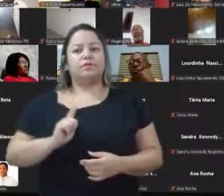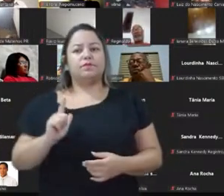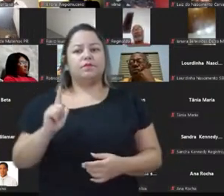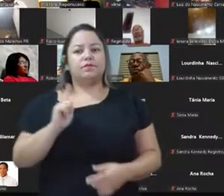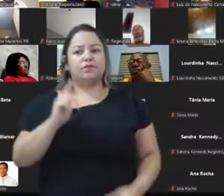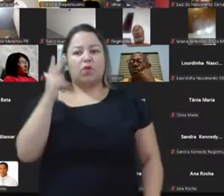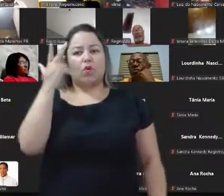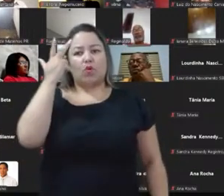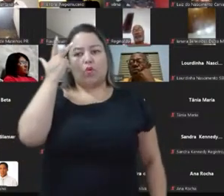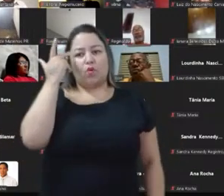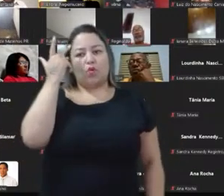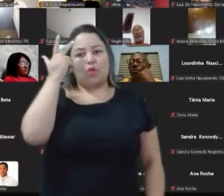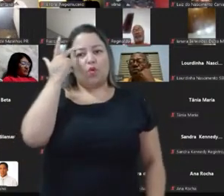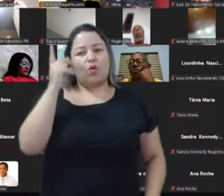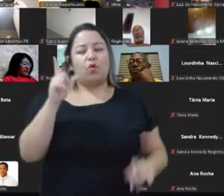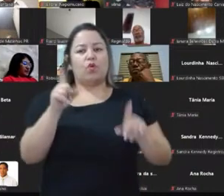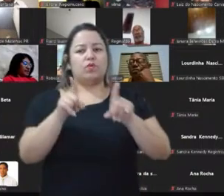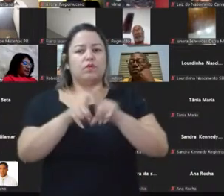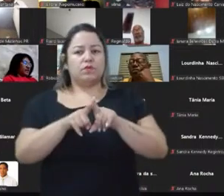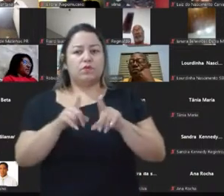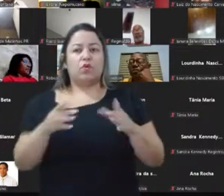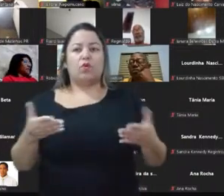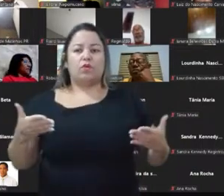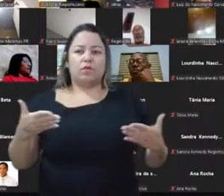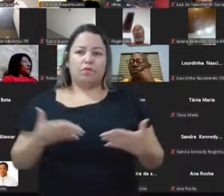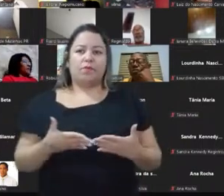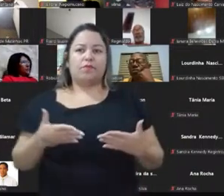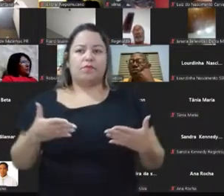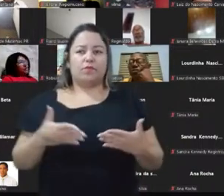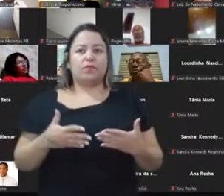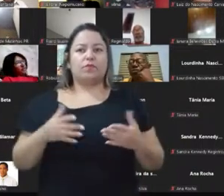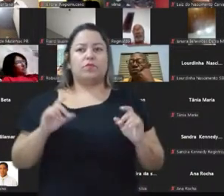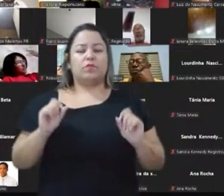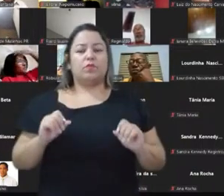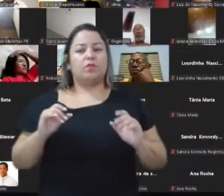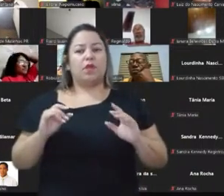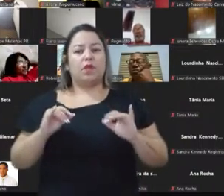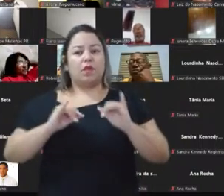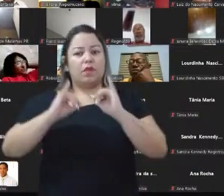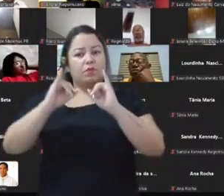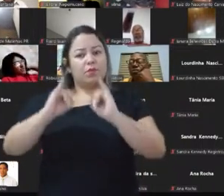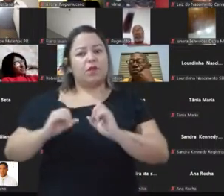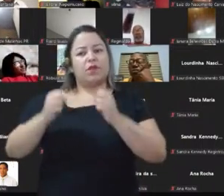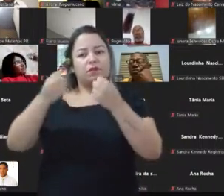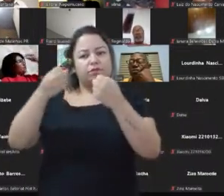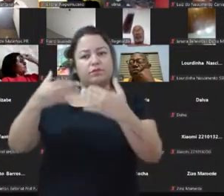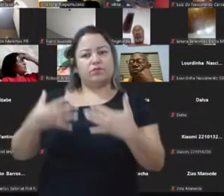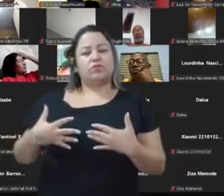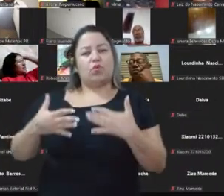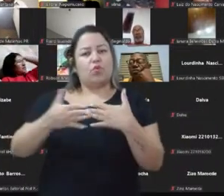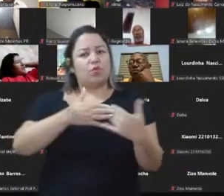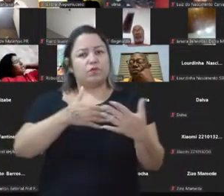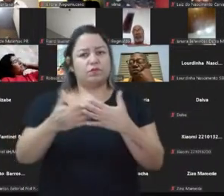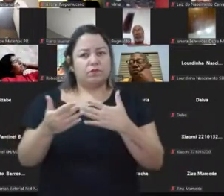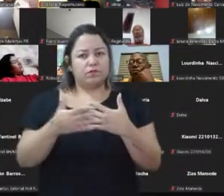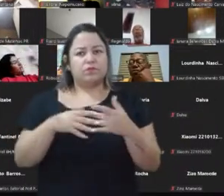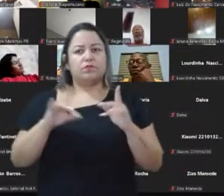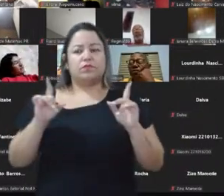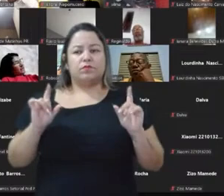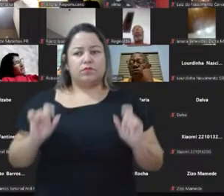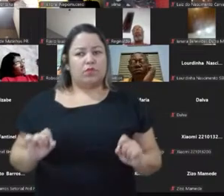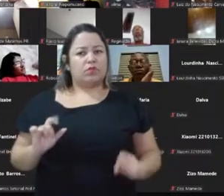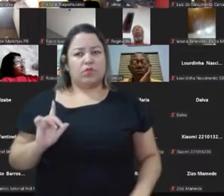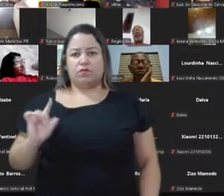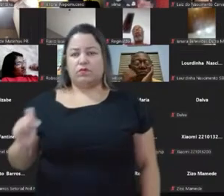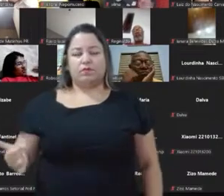plataforma e uso de dados. Então, a imagem hoje, aquela imagem para explicar qualquer coisa que era super verticalizada, hoje não